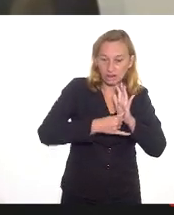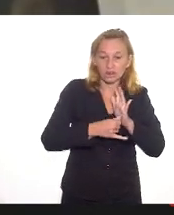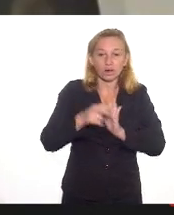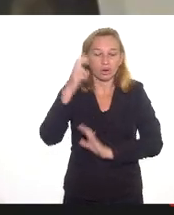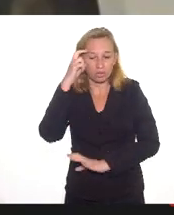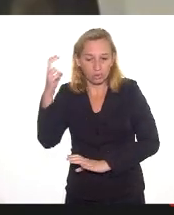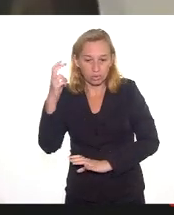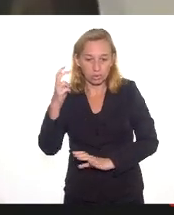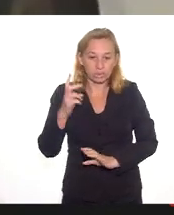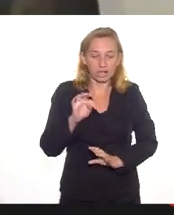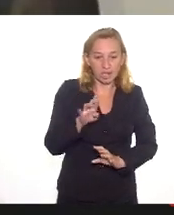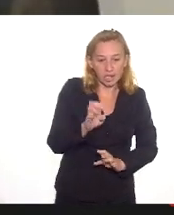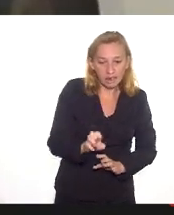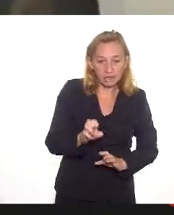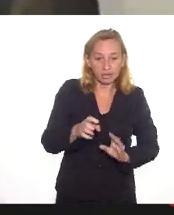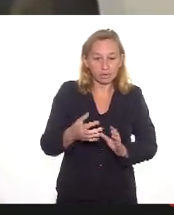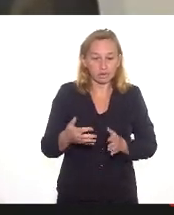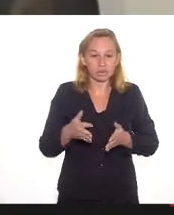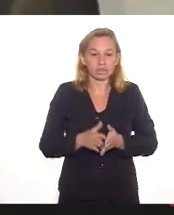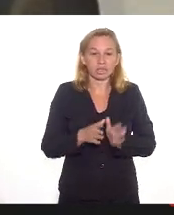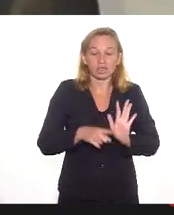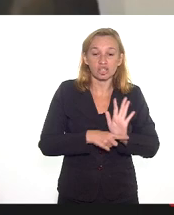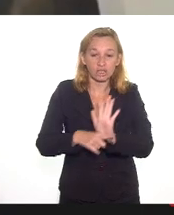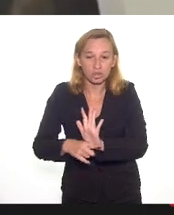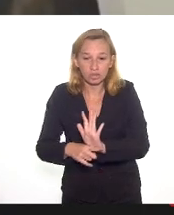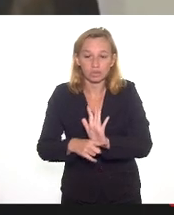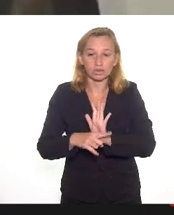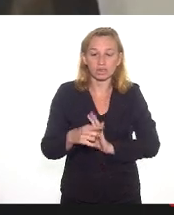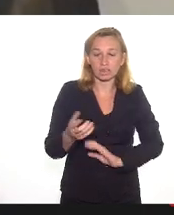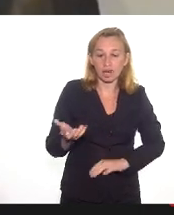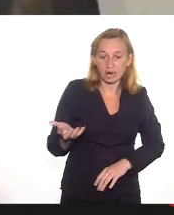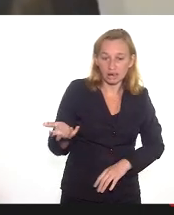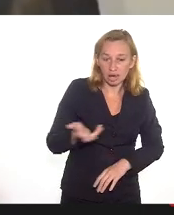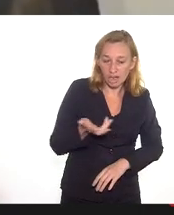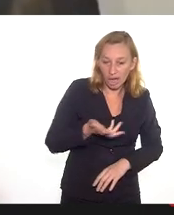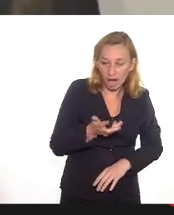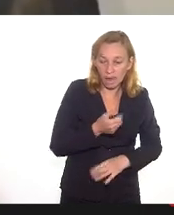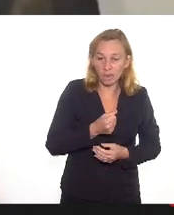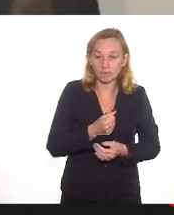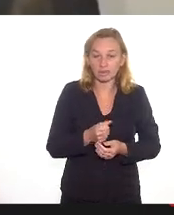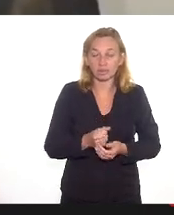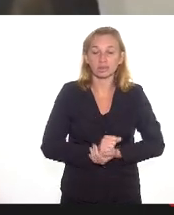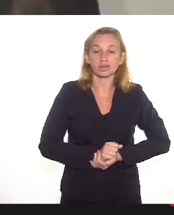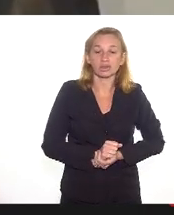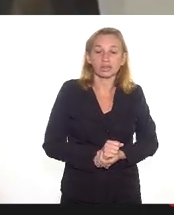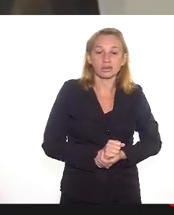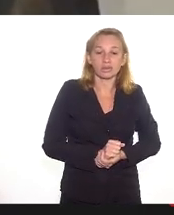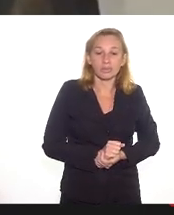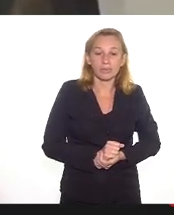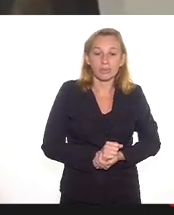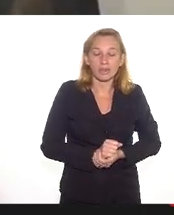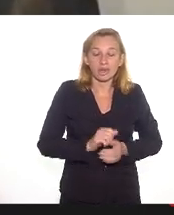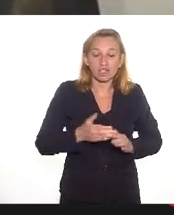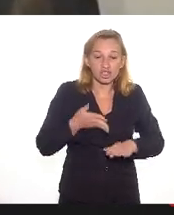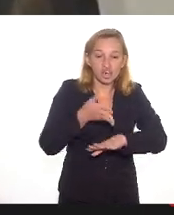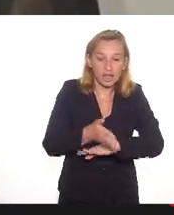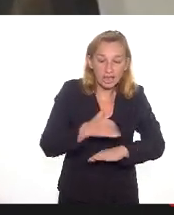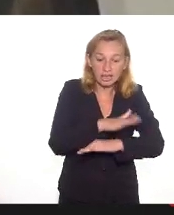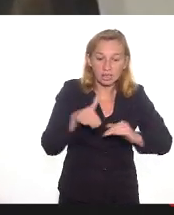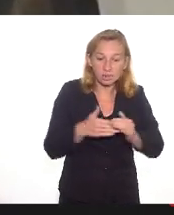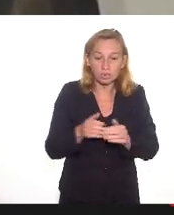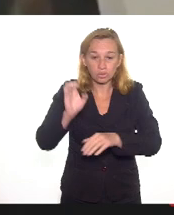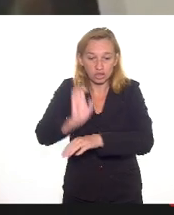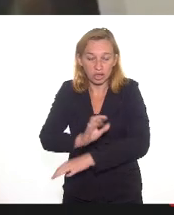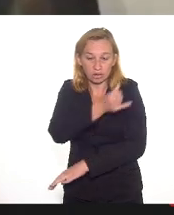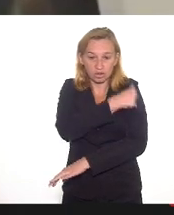Redes, com a intenção de ser um auxílio emergencial, de simples prestação de contas, e que alcançasse todo o estado